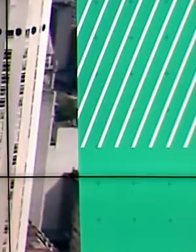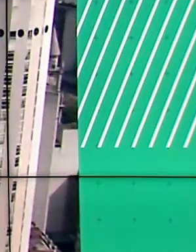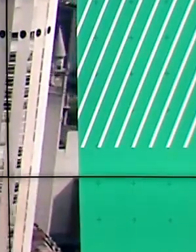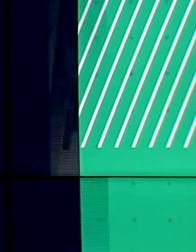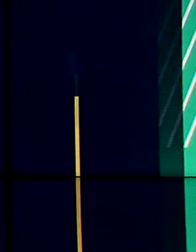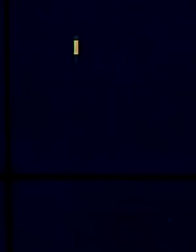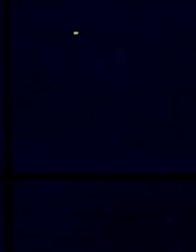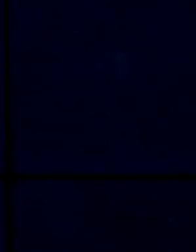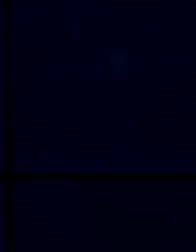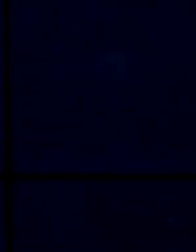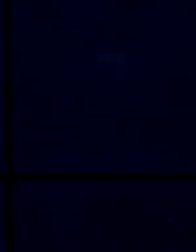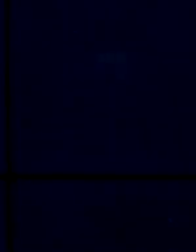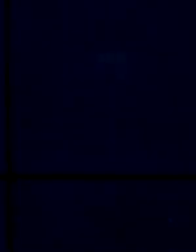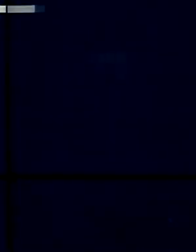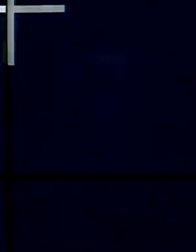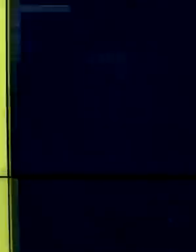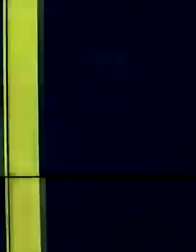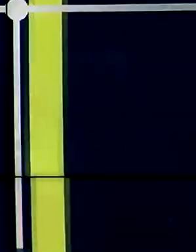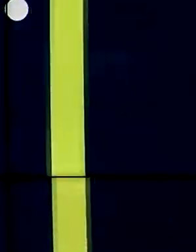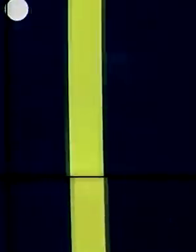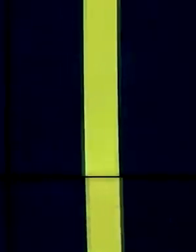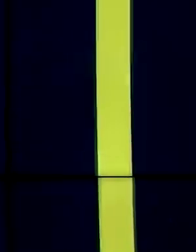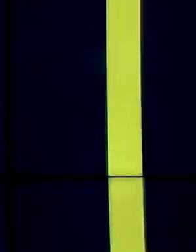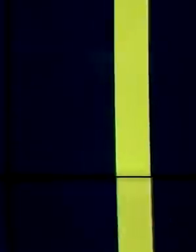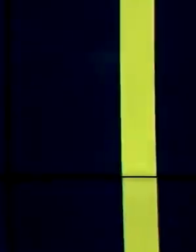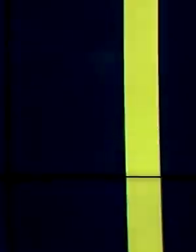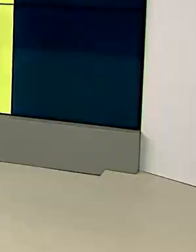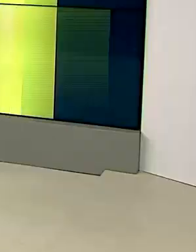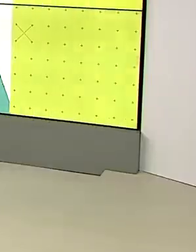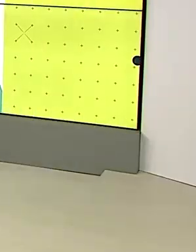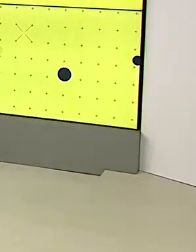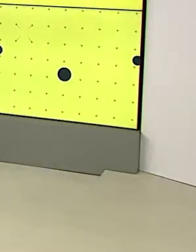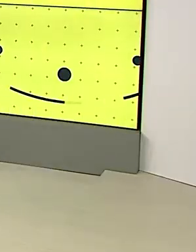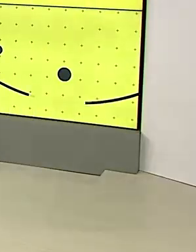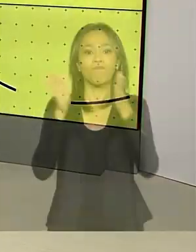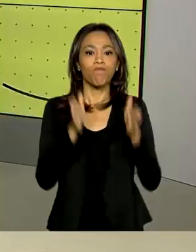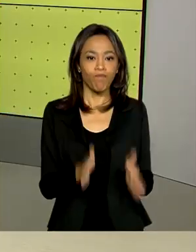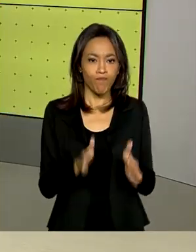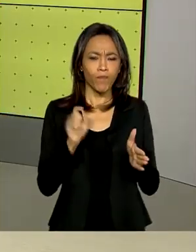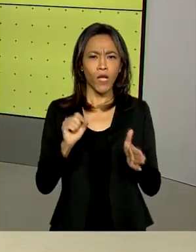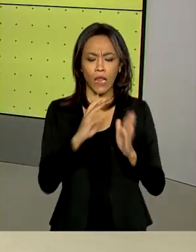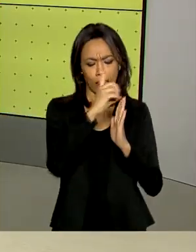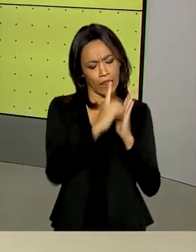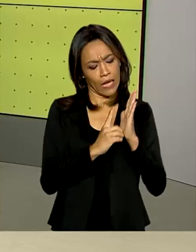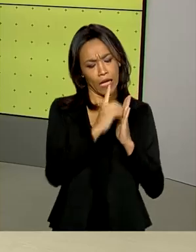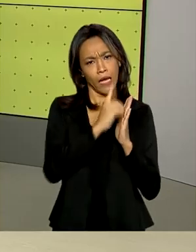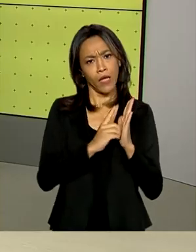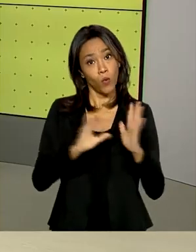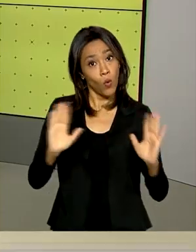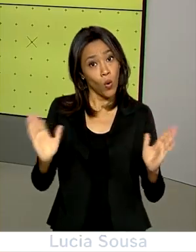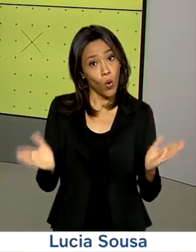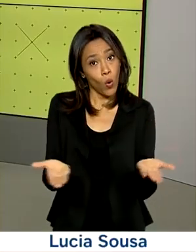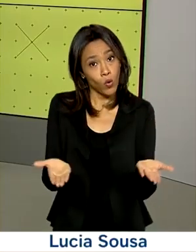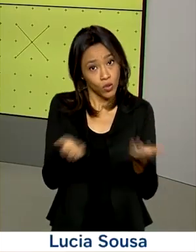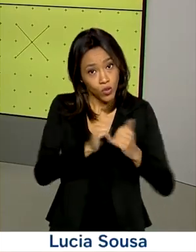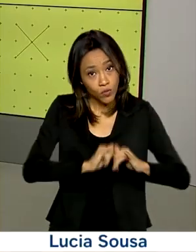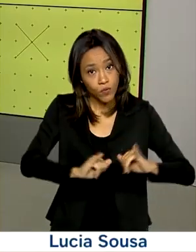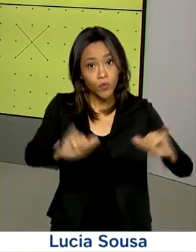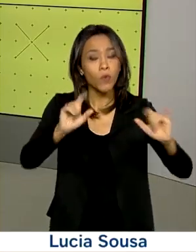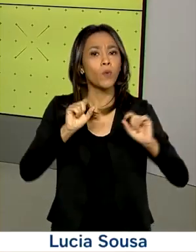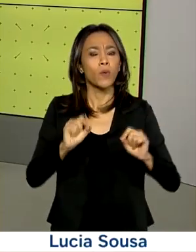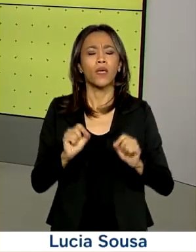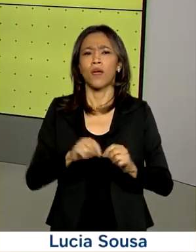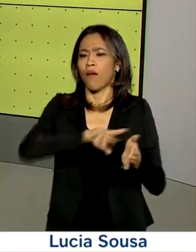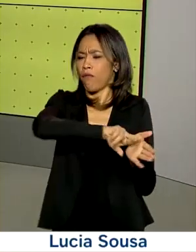Olá, estamos de volta com mais uma edição do Governo Agora. Um decreto publicado hoje amplia o número de